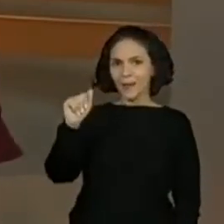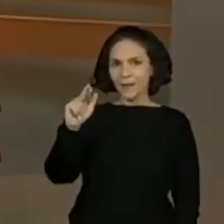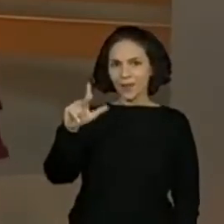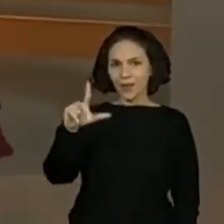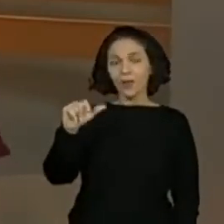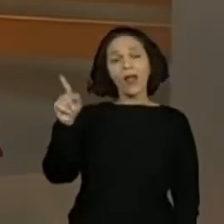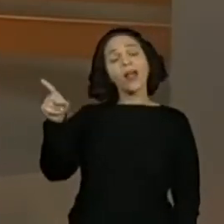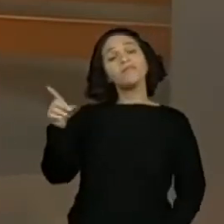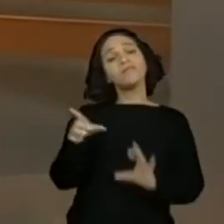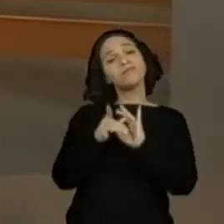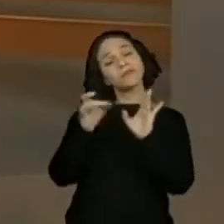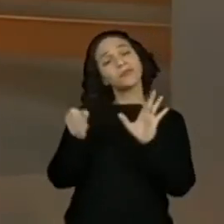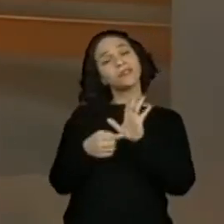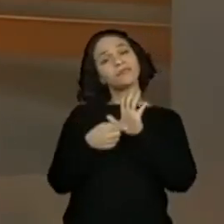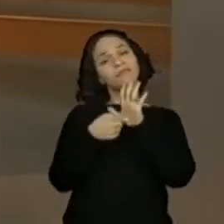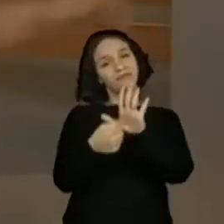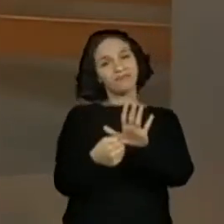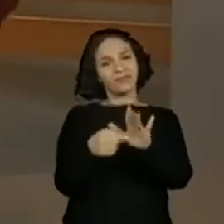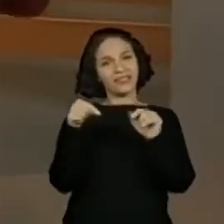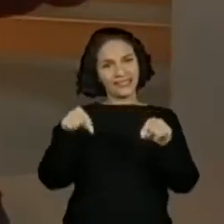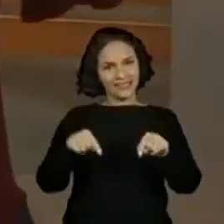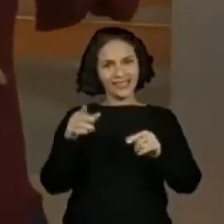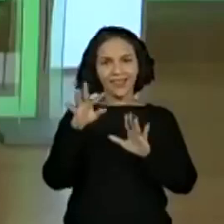ela leu para vocês na semana passada. Então, vamos lá?